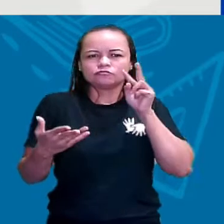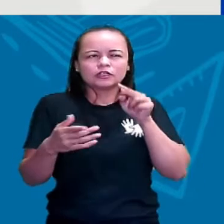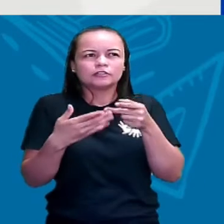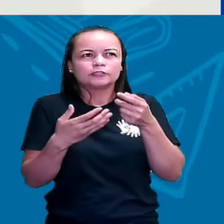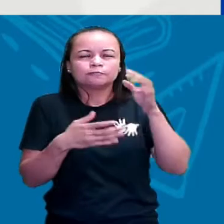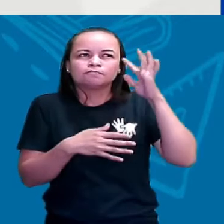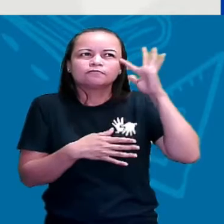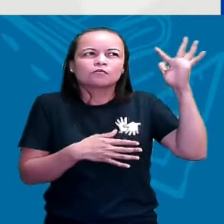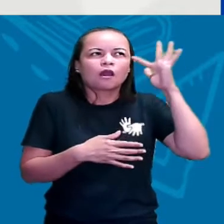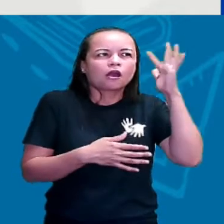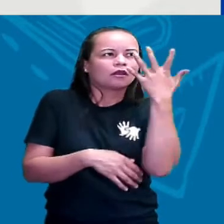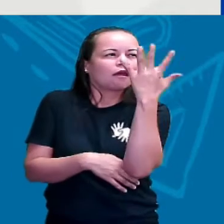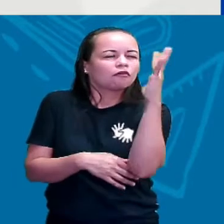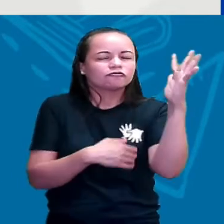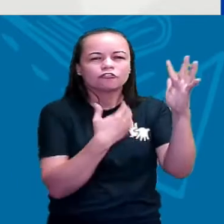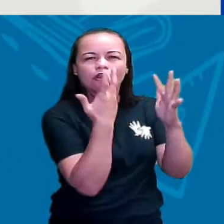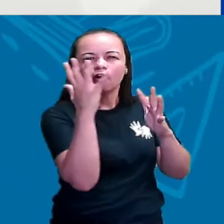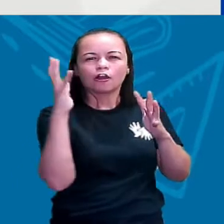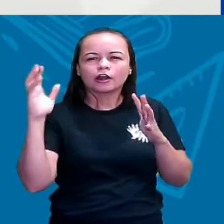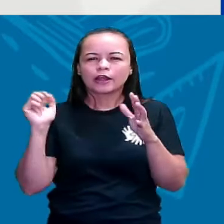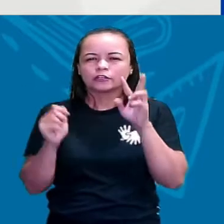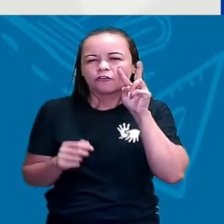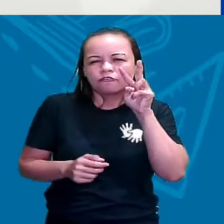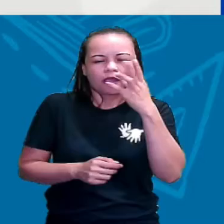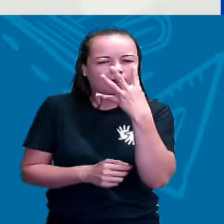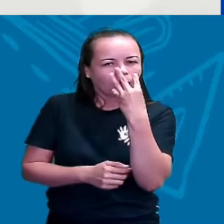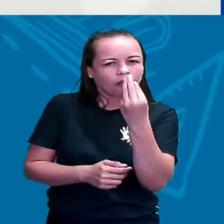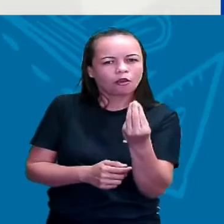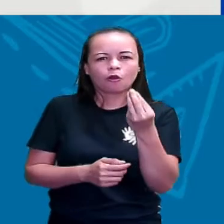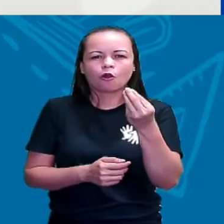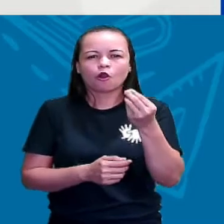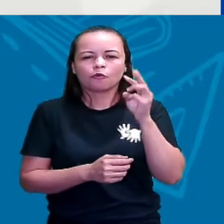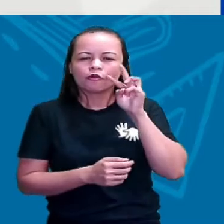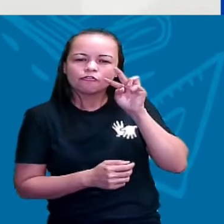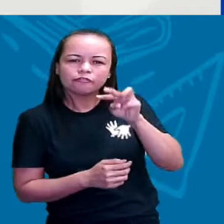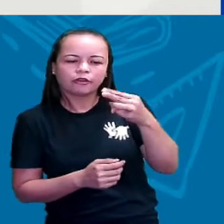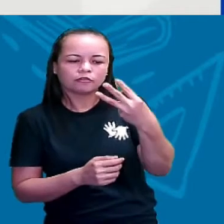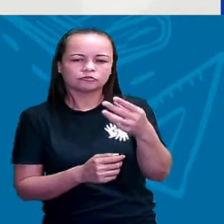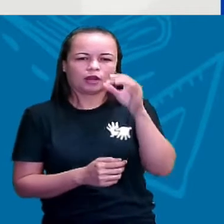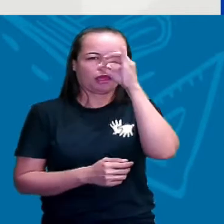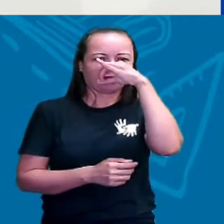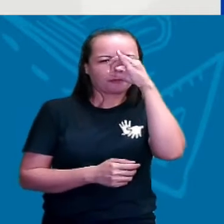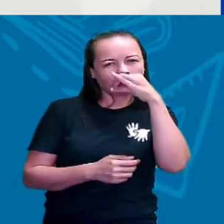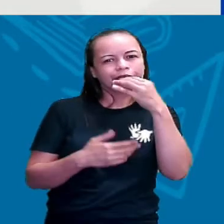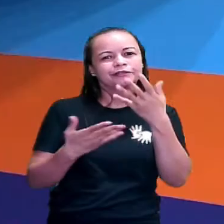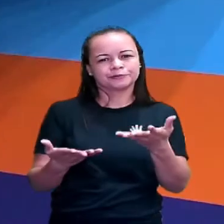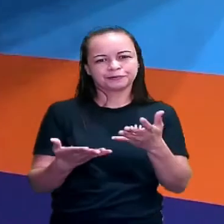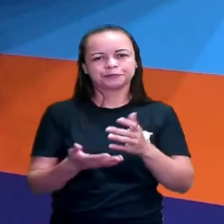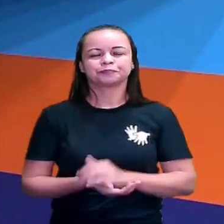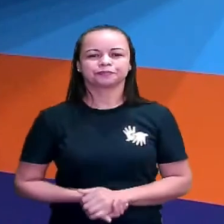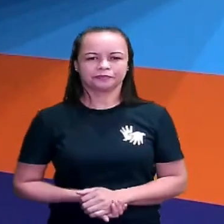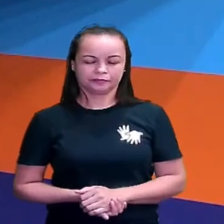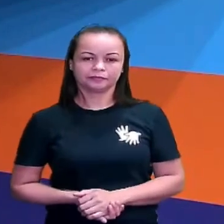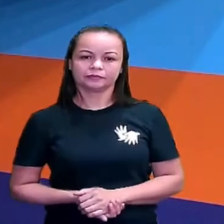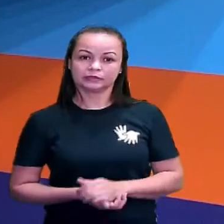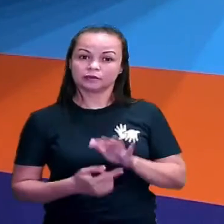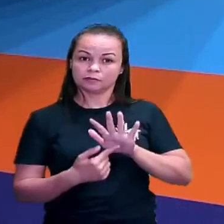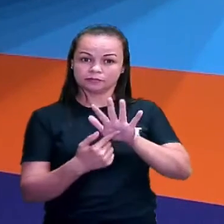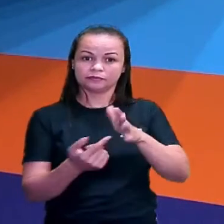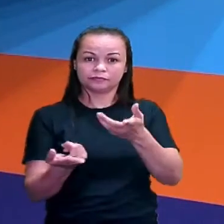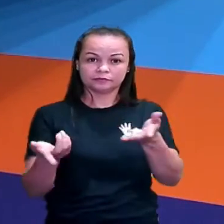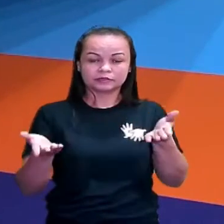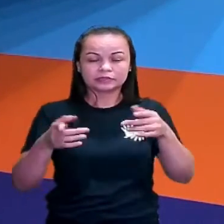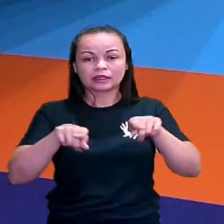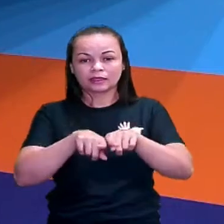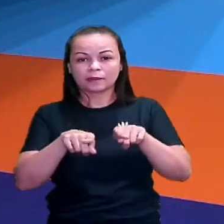porquinhos, vê o lobo. Não é legal? Muito bem. Trouxe aqui para vocês também, ó, a menina bonita do laço de fita.